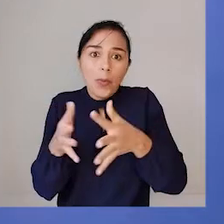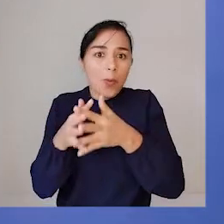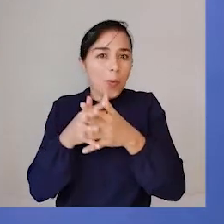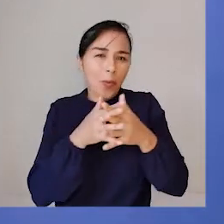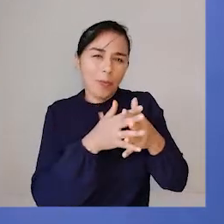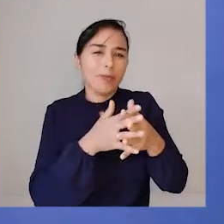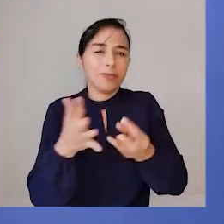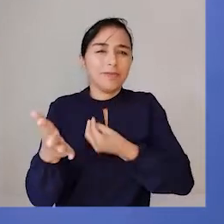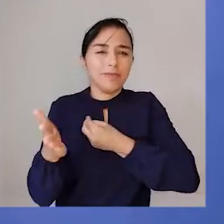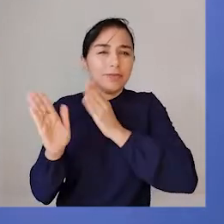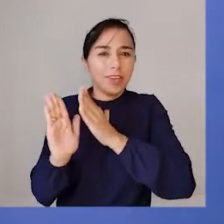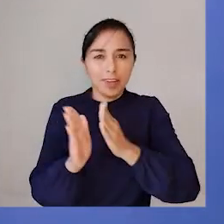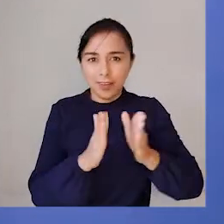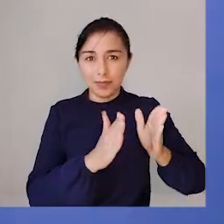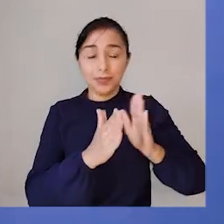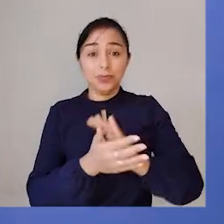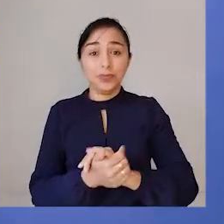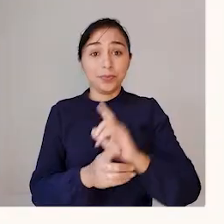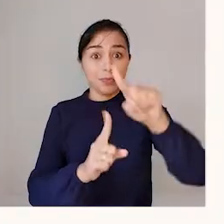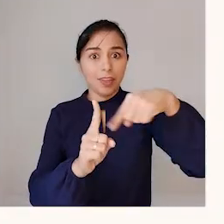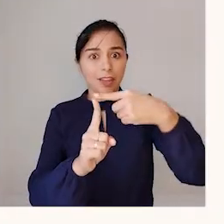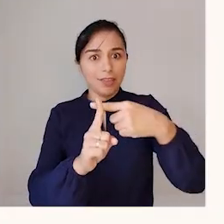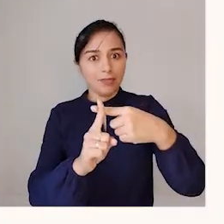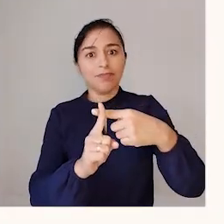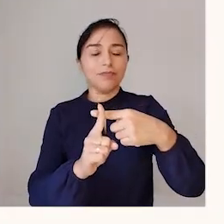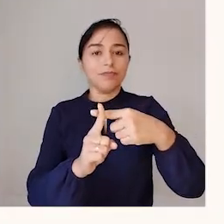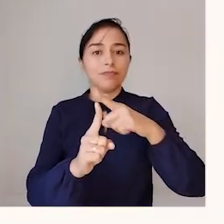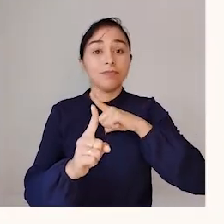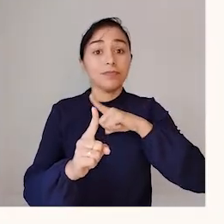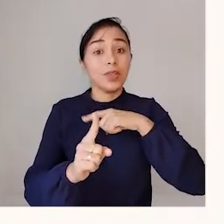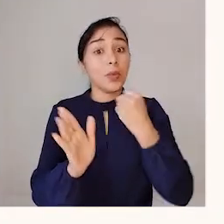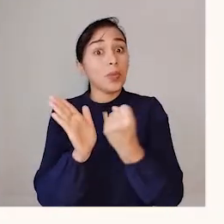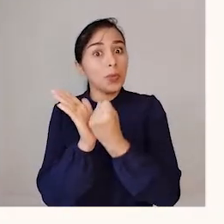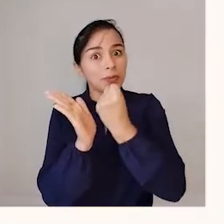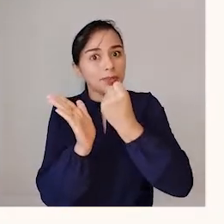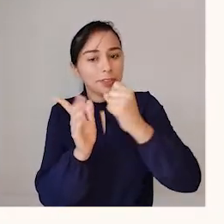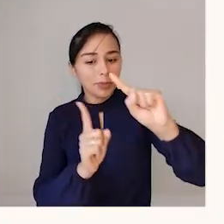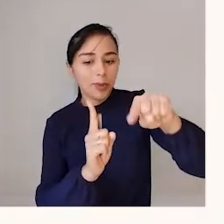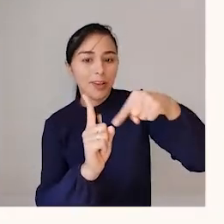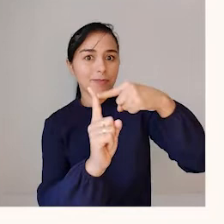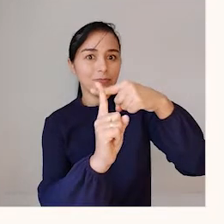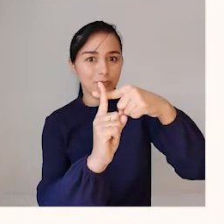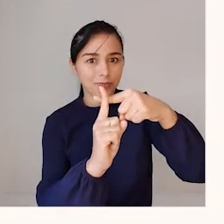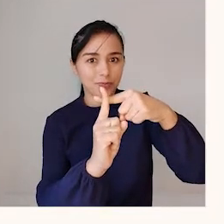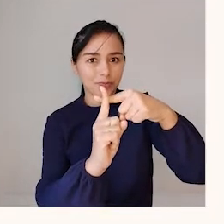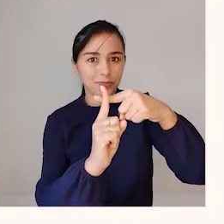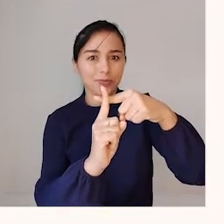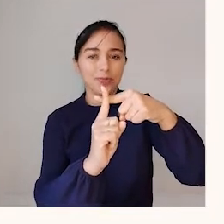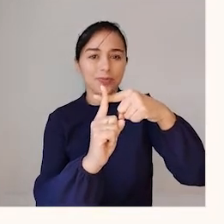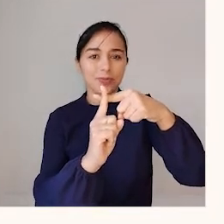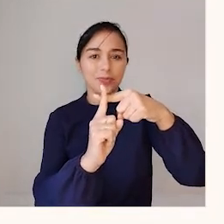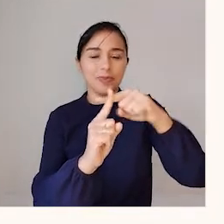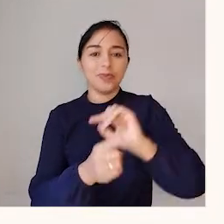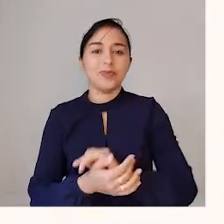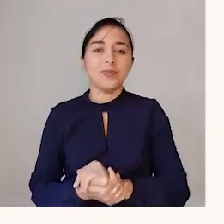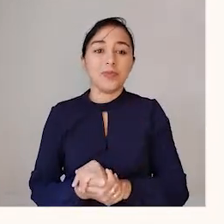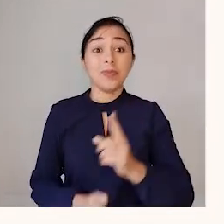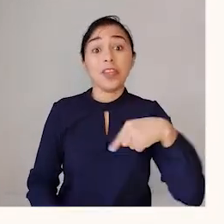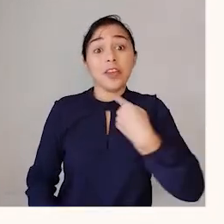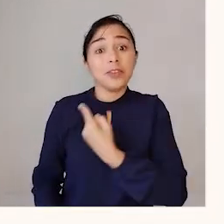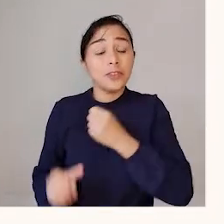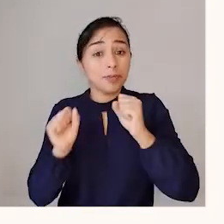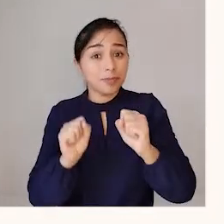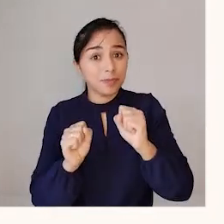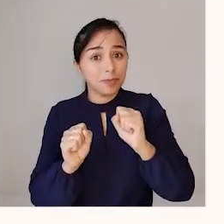realizamos no nosso dia a dia. A adição ela tem como símbolo essa cruzinha e